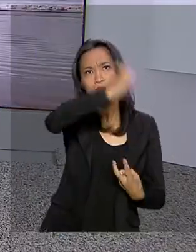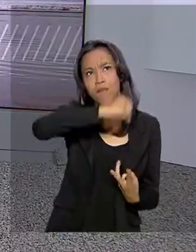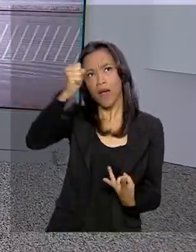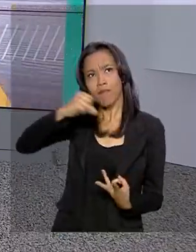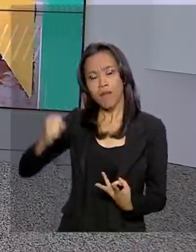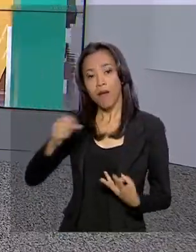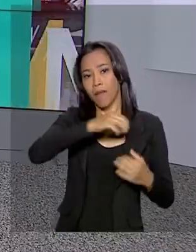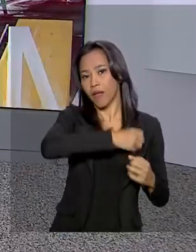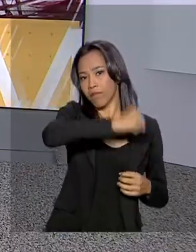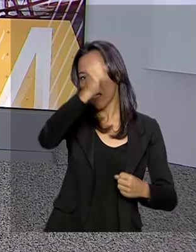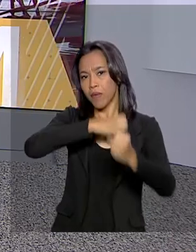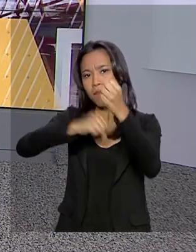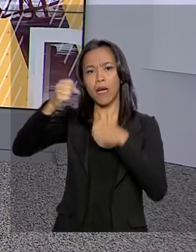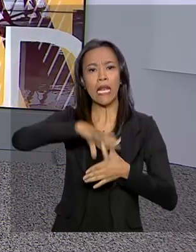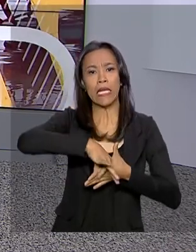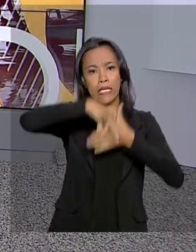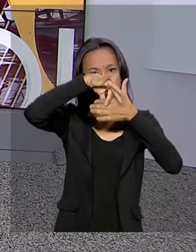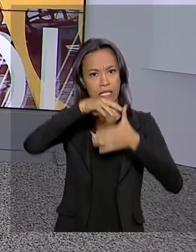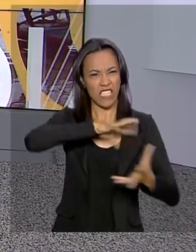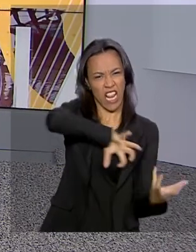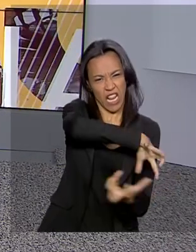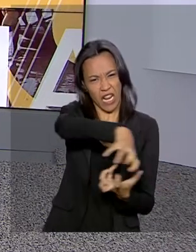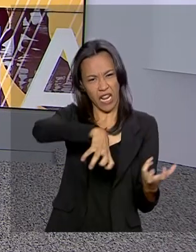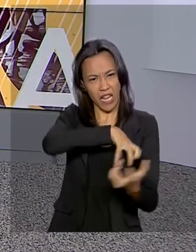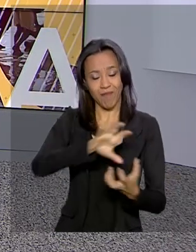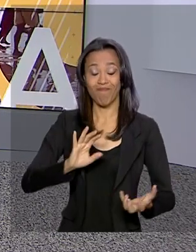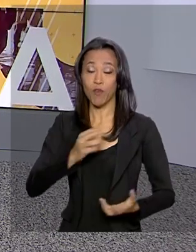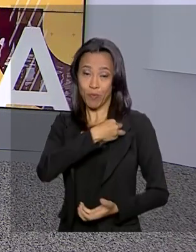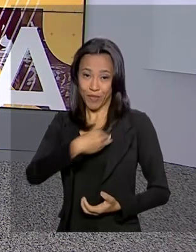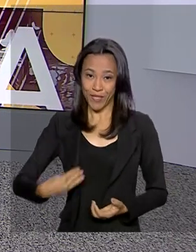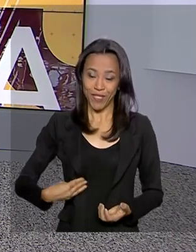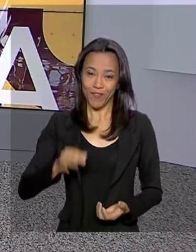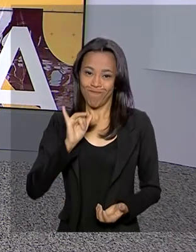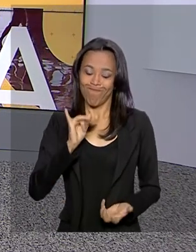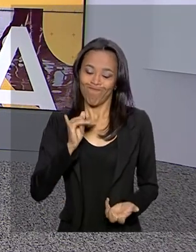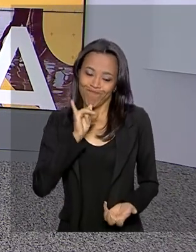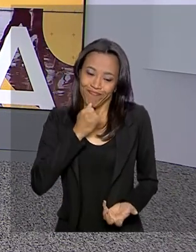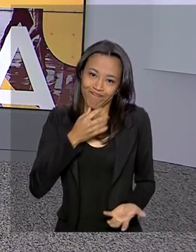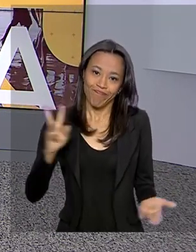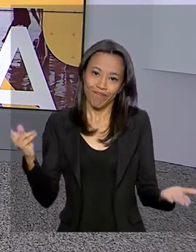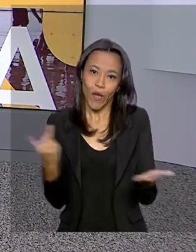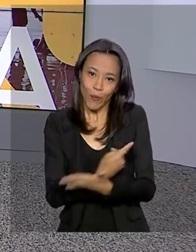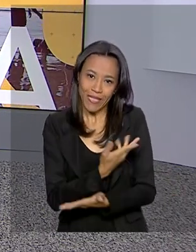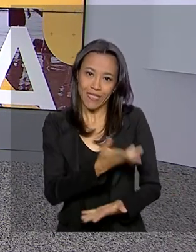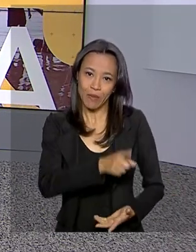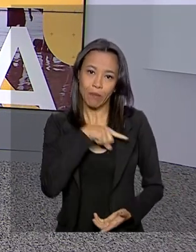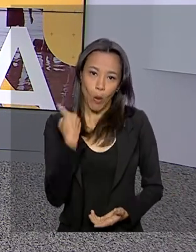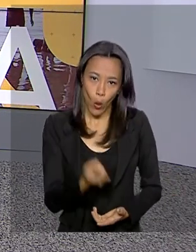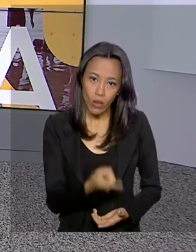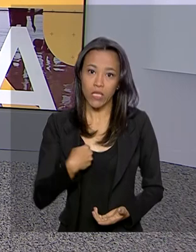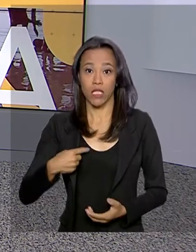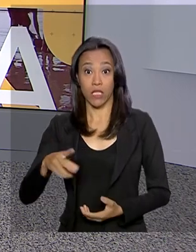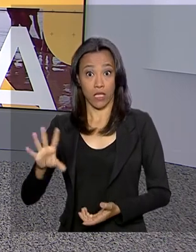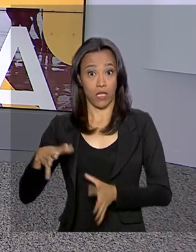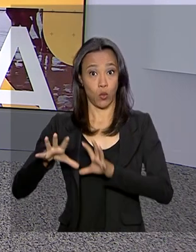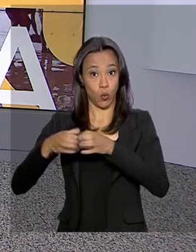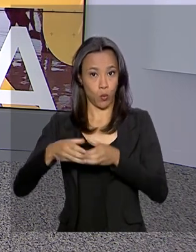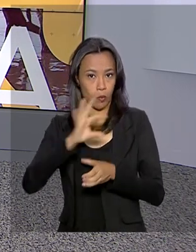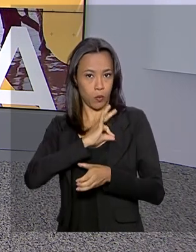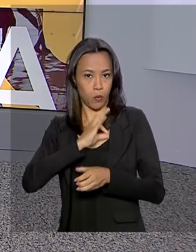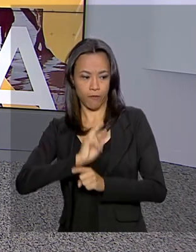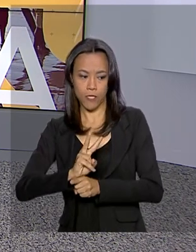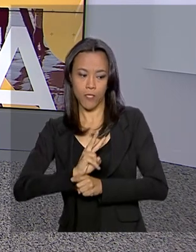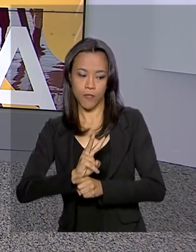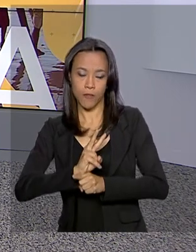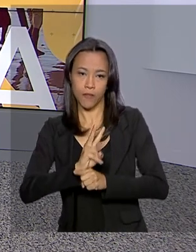rebelião. Em nota, o ministro Sérgio Moro lamentou as mortes e determinou que a Força Nacional fique de prontidão. Moro também quer